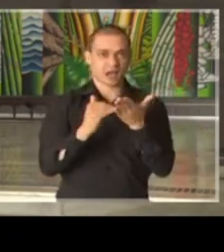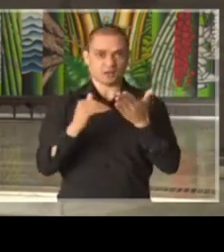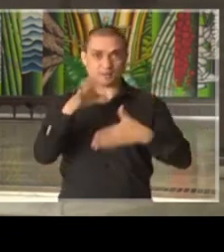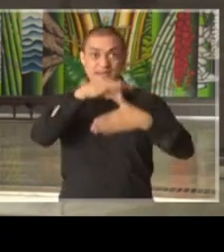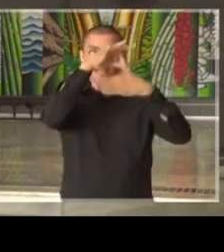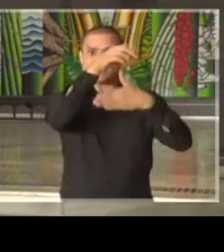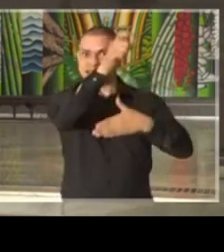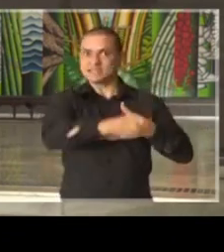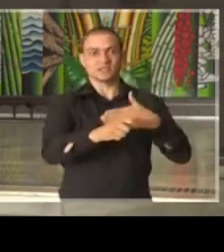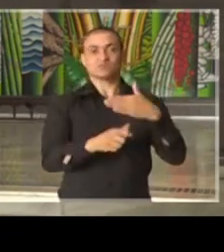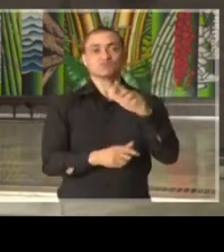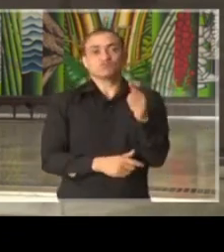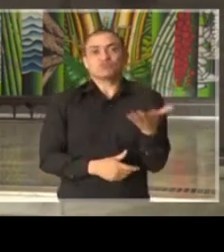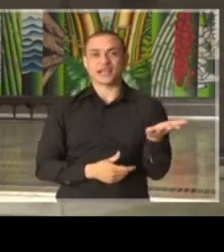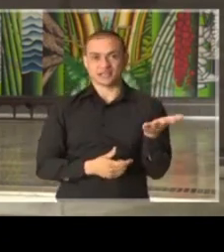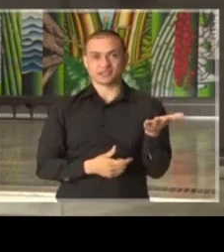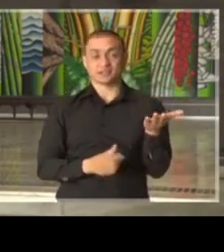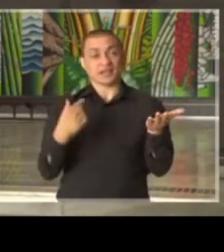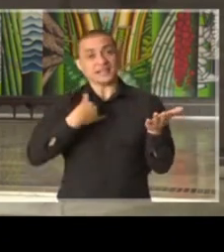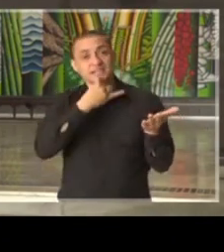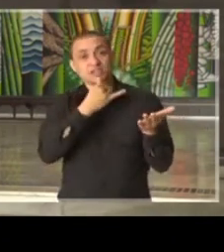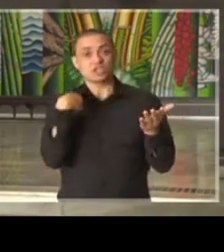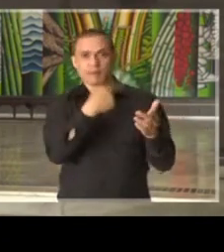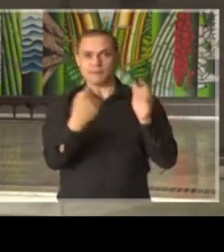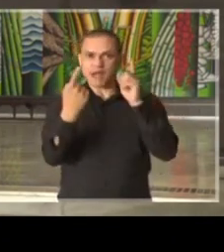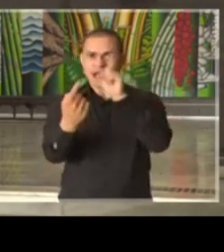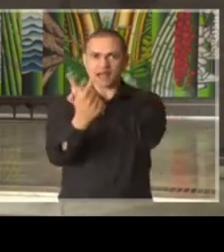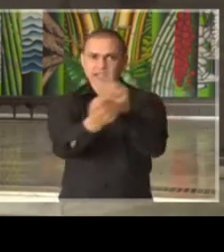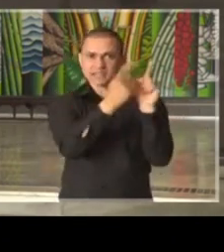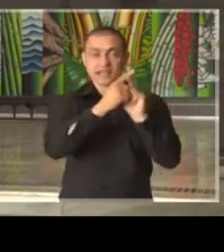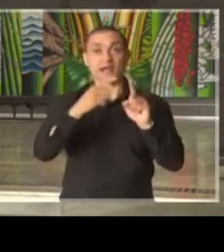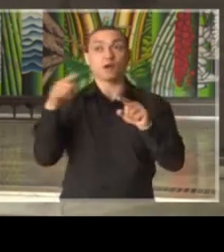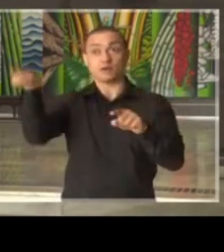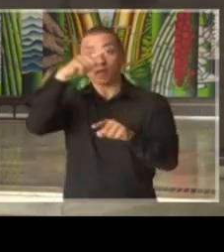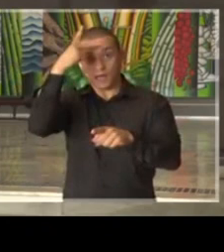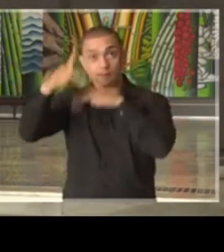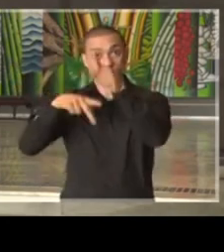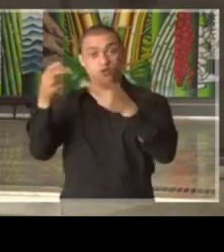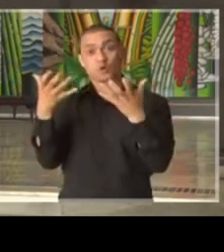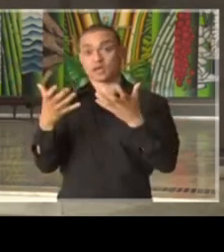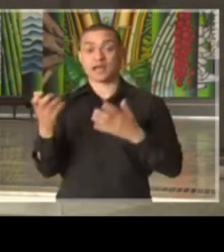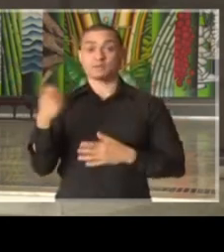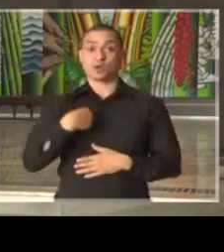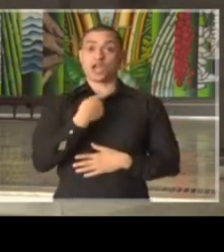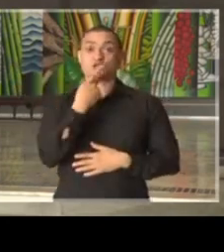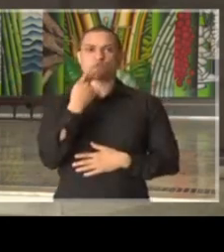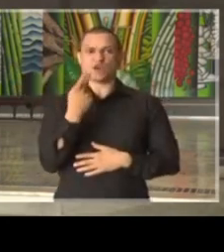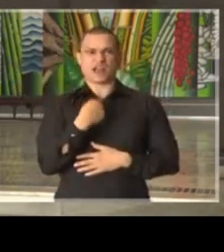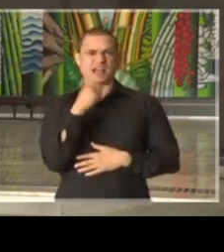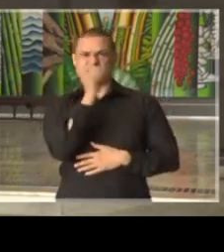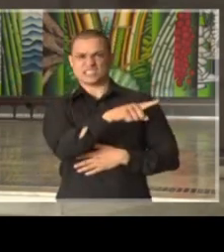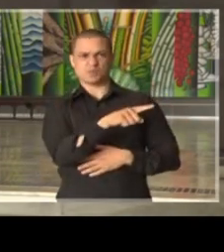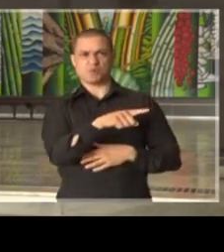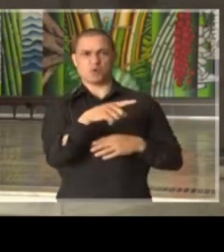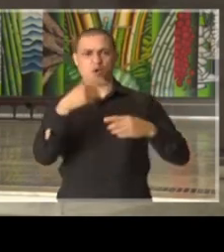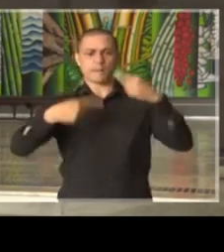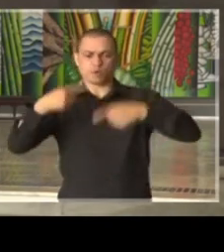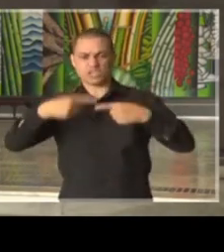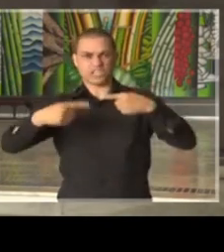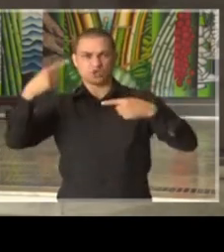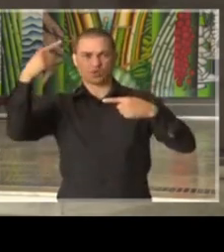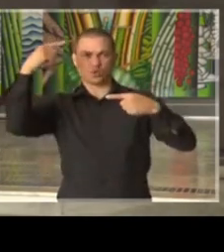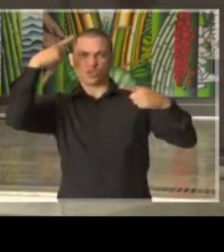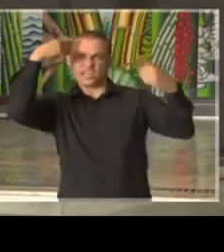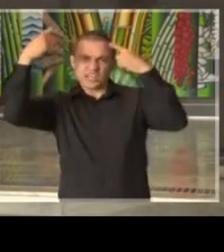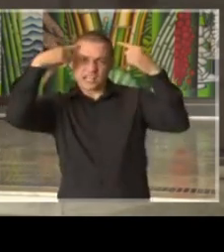a tomada de decisões corretas e que atendam à expectativa da população. Não falo aqui com nenhum viés de ordem política, ideológico